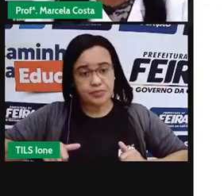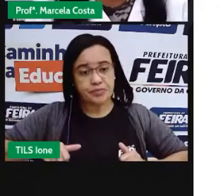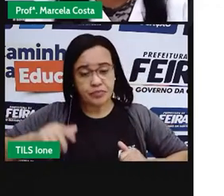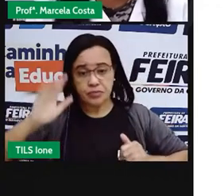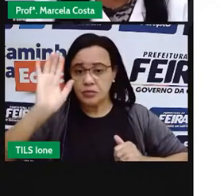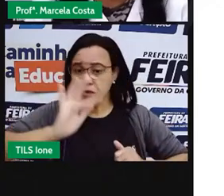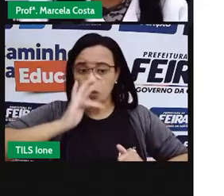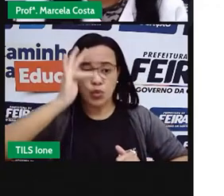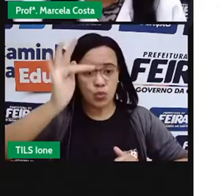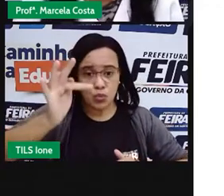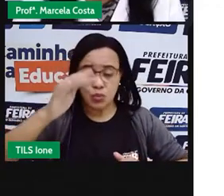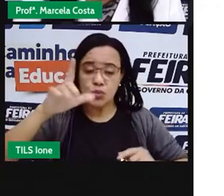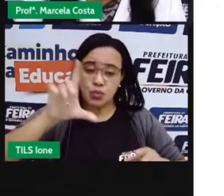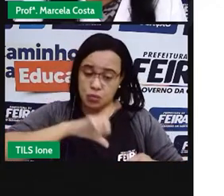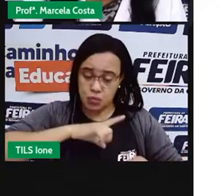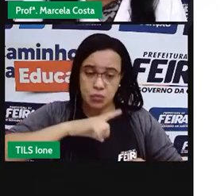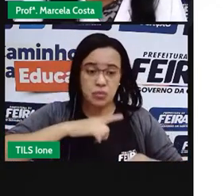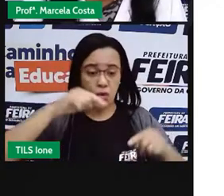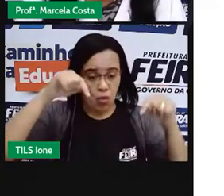no presente.